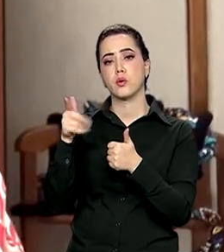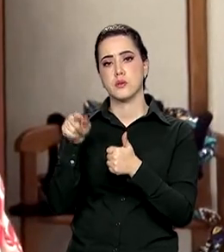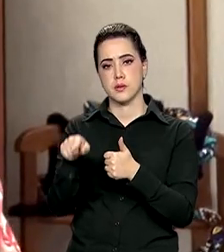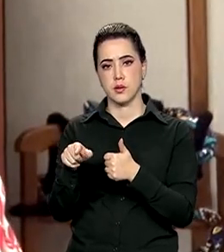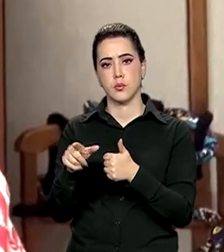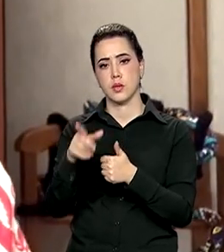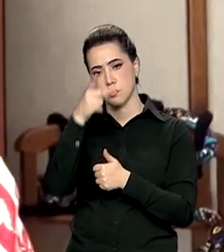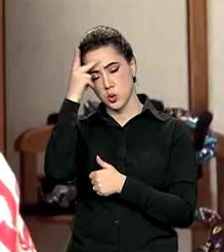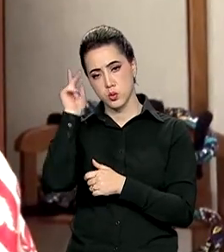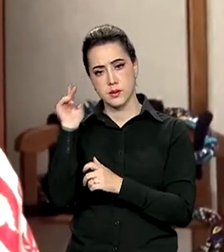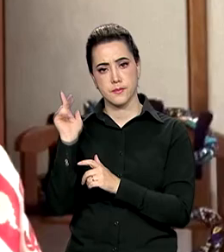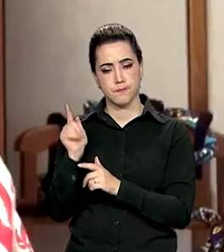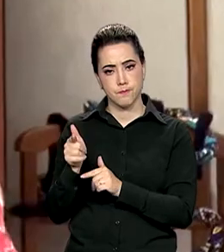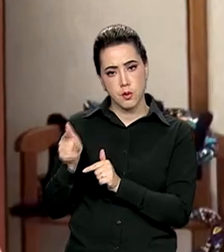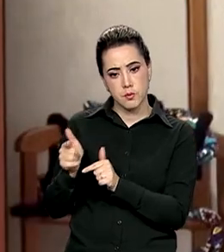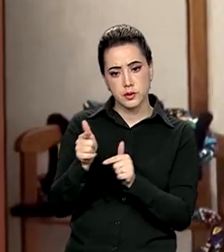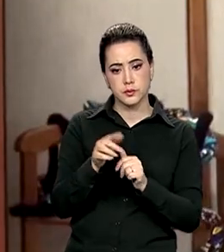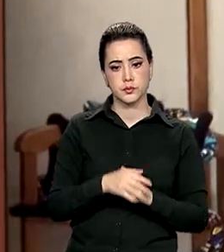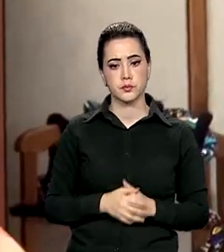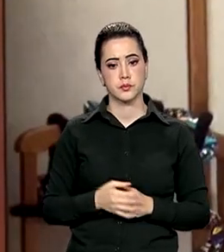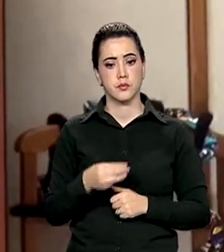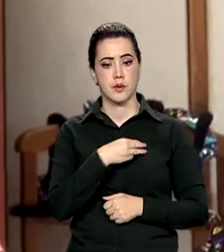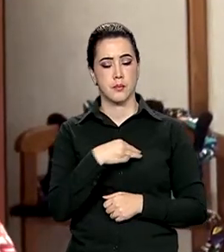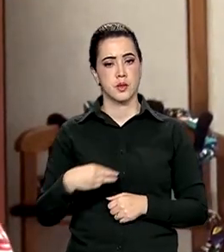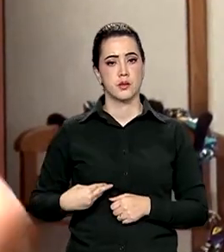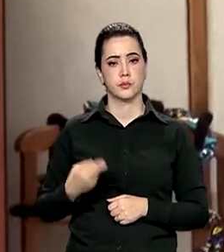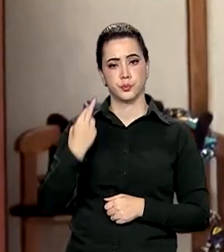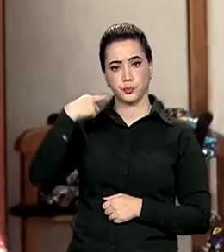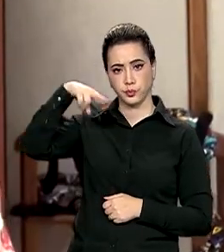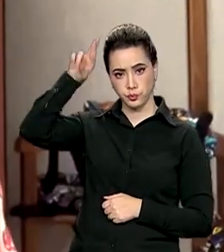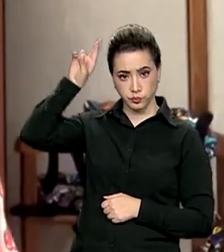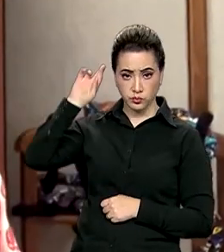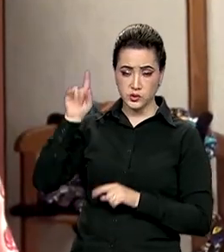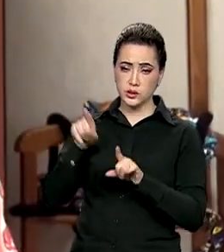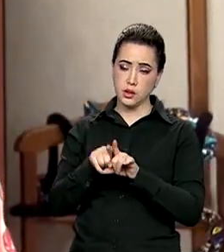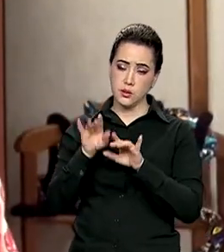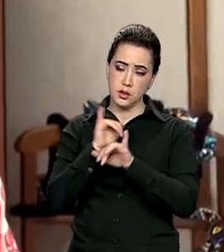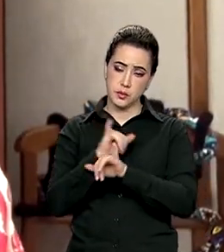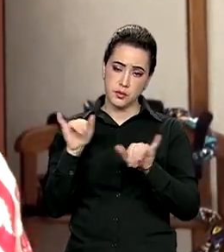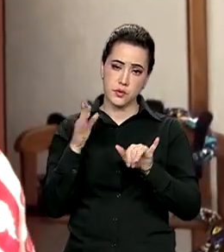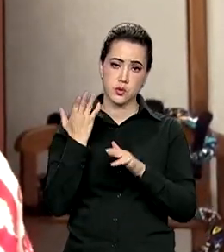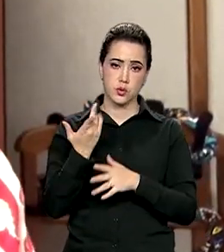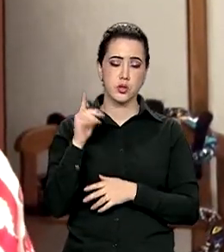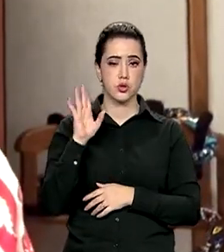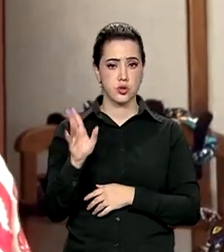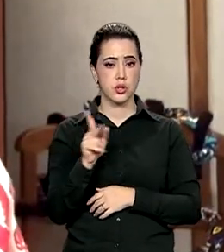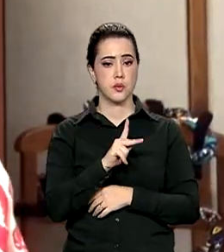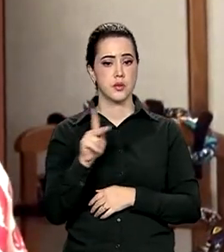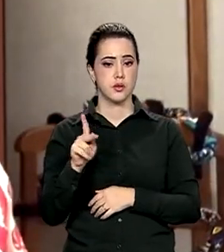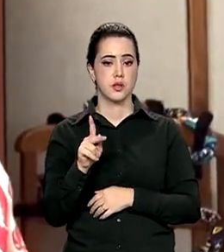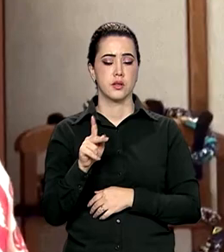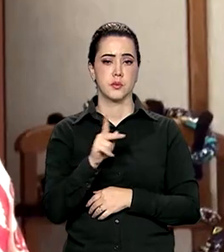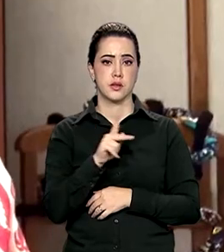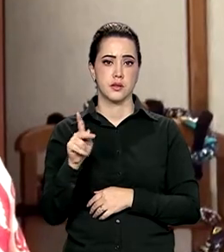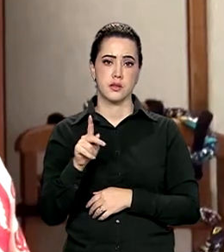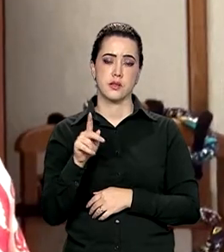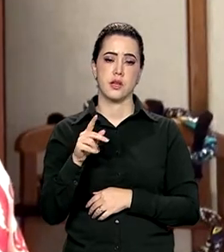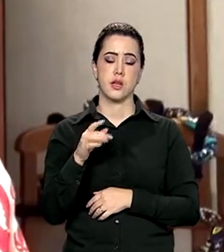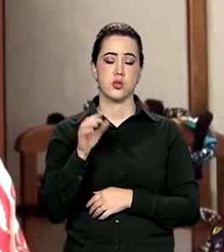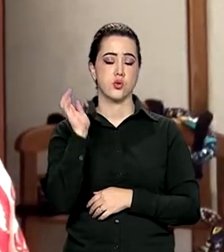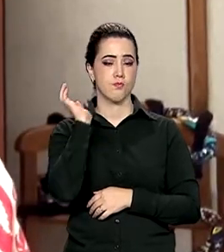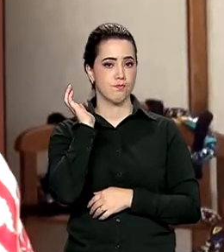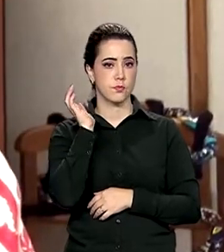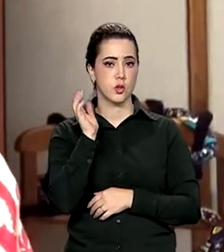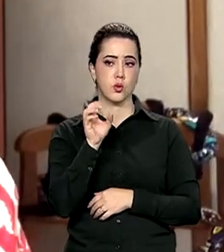Igualdade Racial também publicou uma resposta ao assassinato de Bernadette, que já havia procurado a presidente do STF, ministra Rosa Weber,